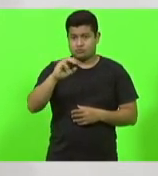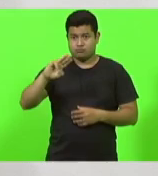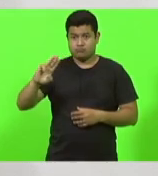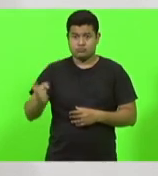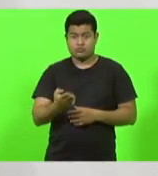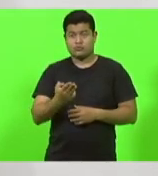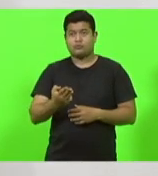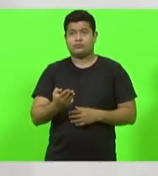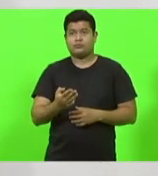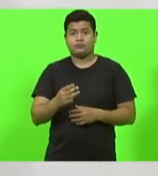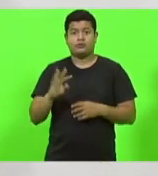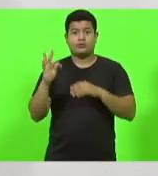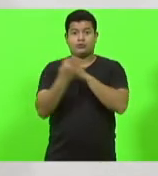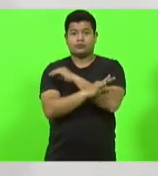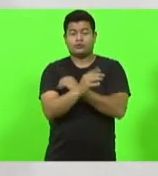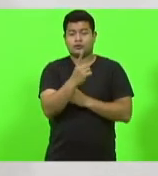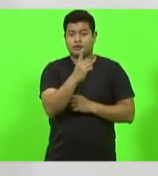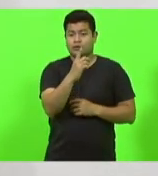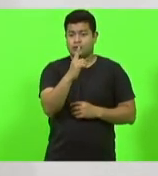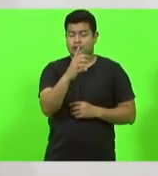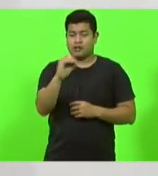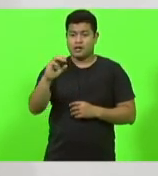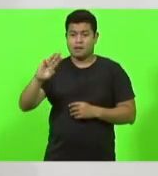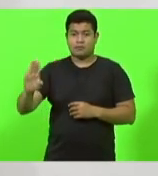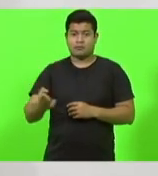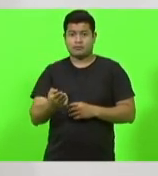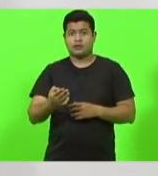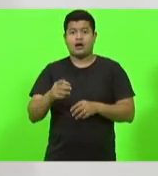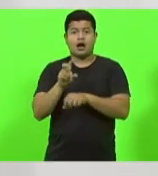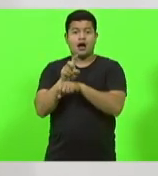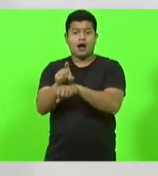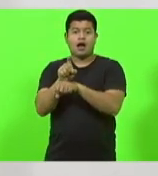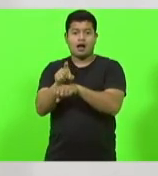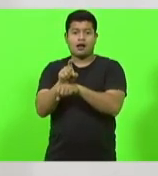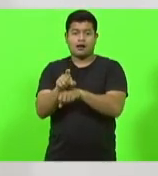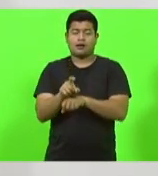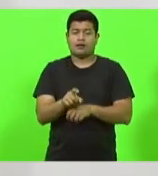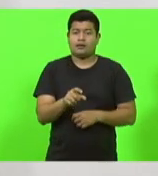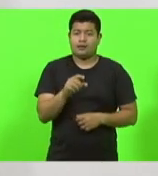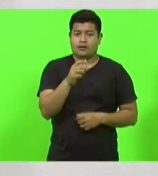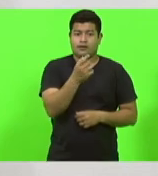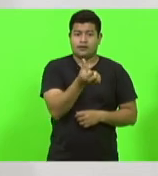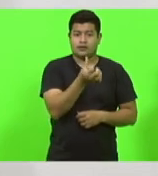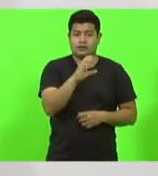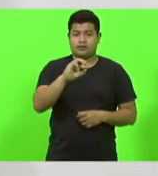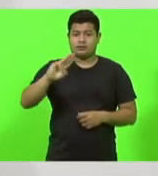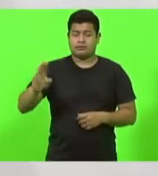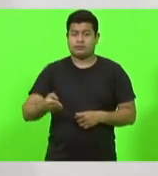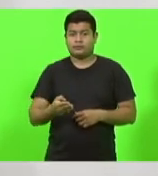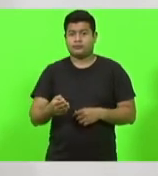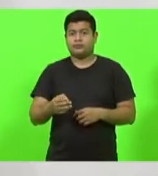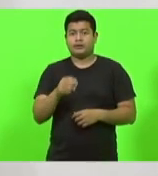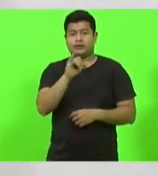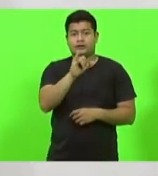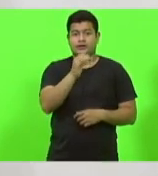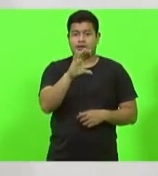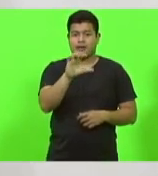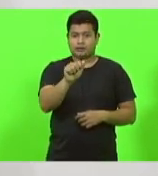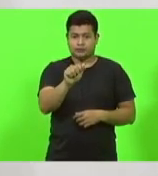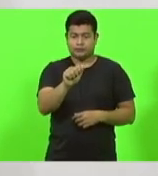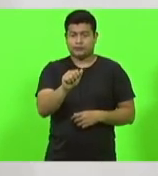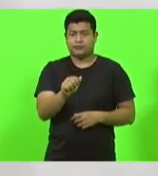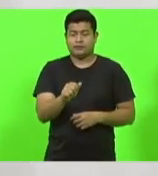Tubarão mais de 100 milhões de reais, Araranguá mais de 60 milhões de reais, Isara mais de